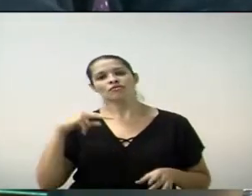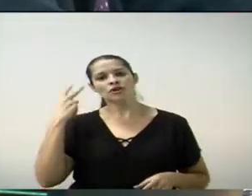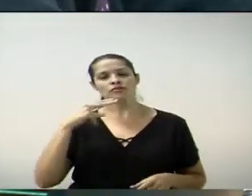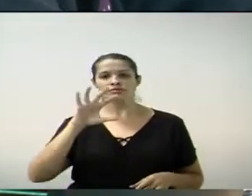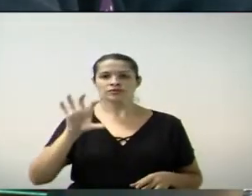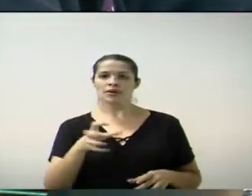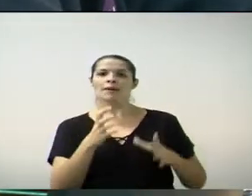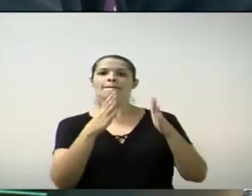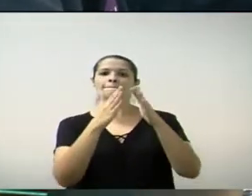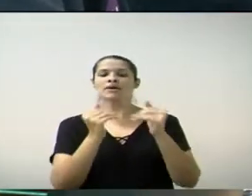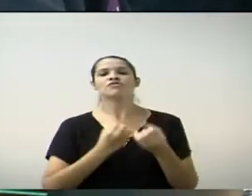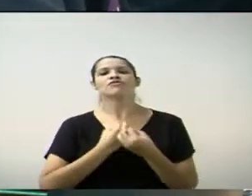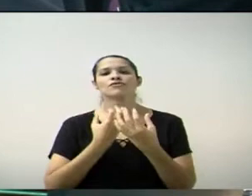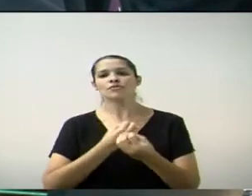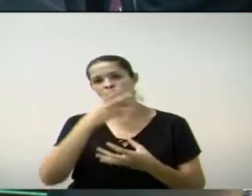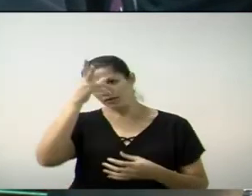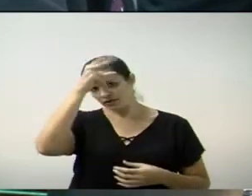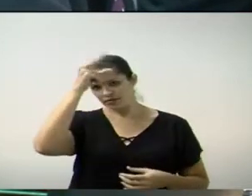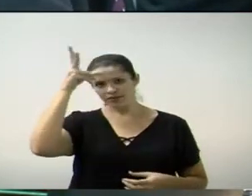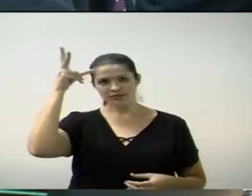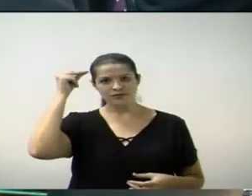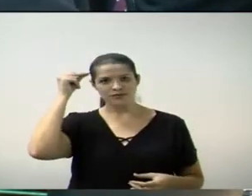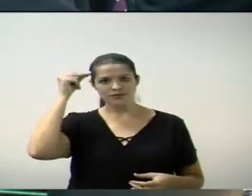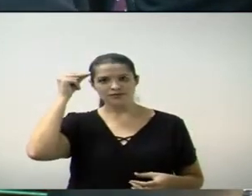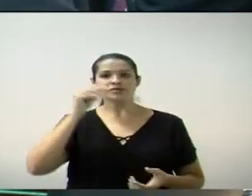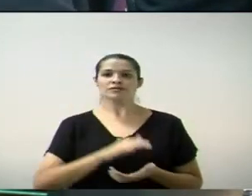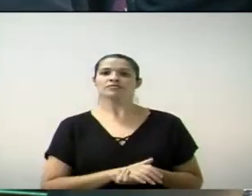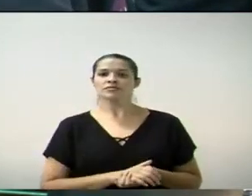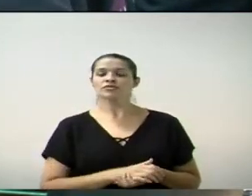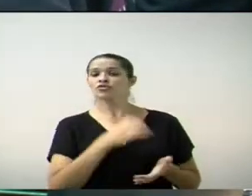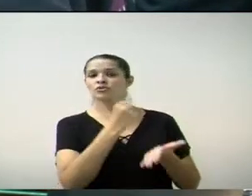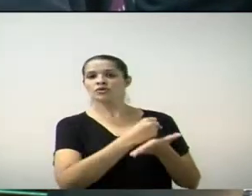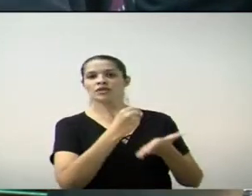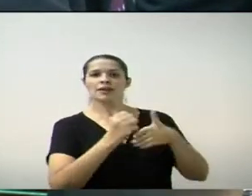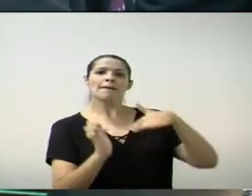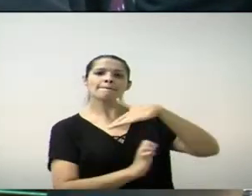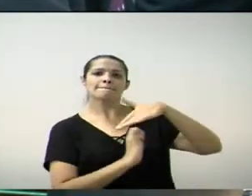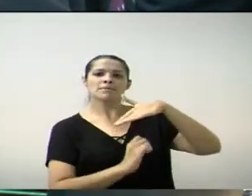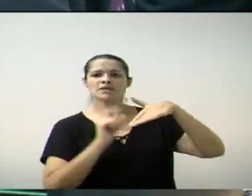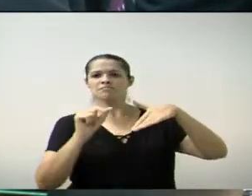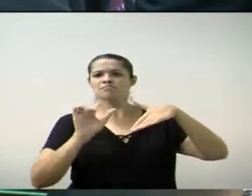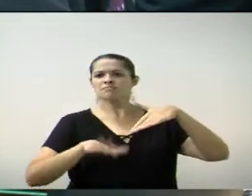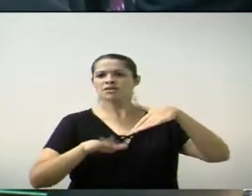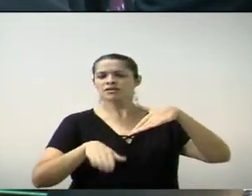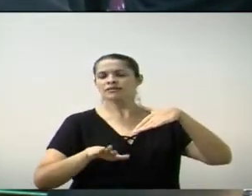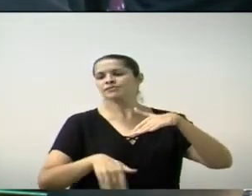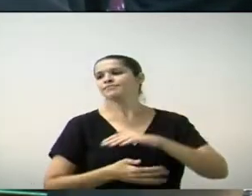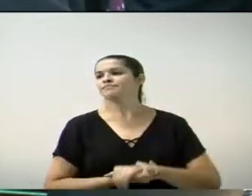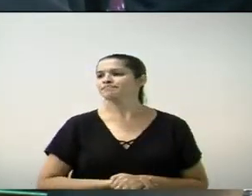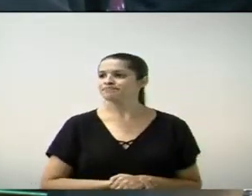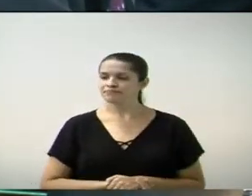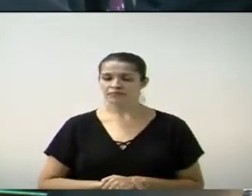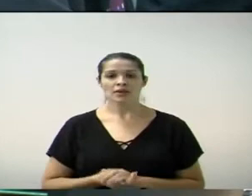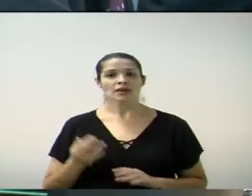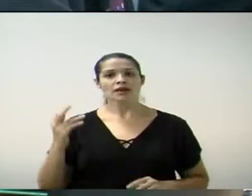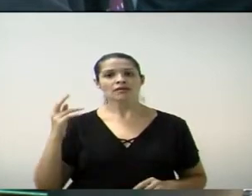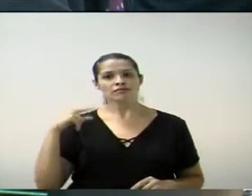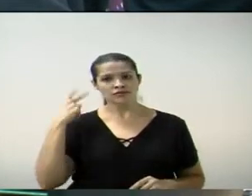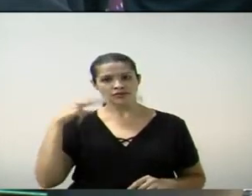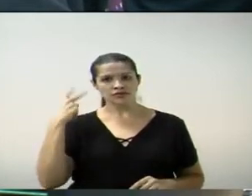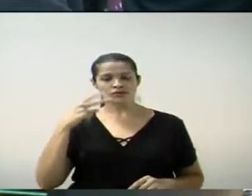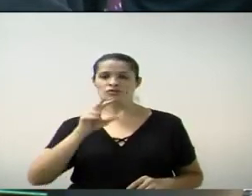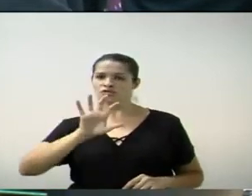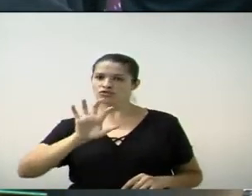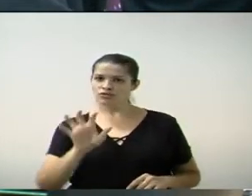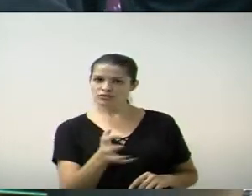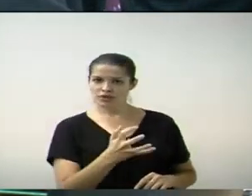informações do executivo sobre o pregão presencial número 1 de 2017. Número 111, do vereador Tigo